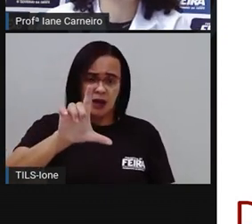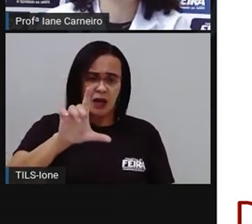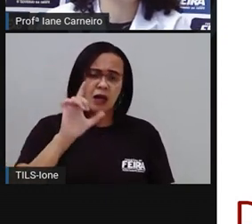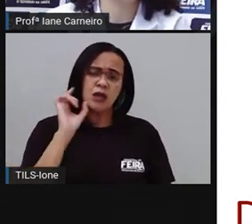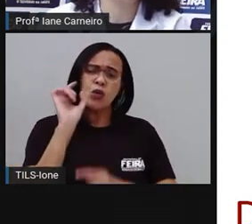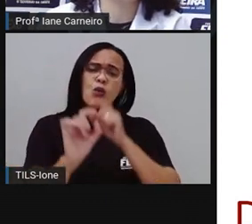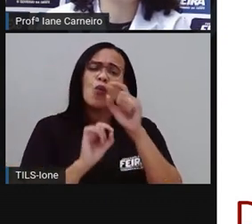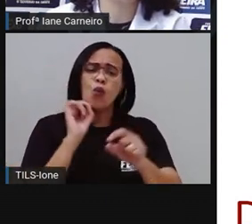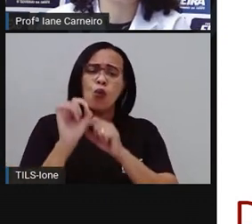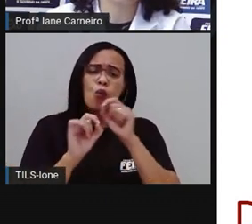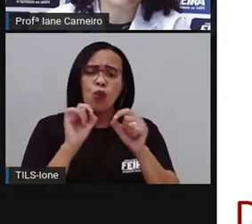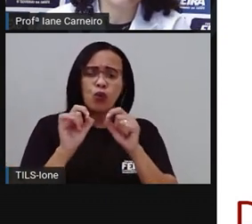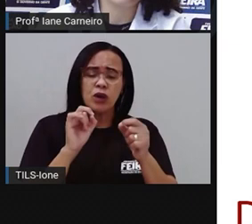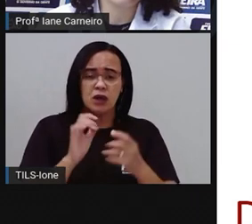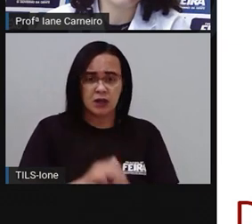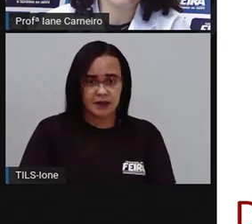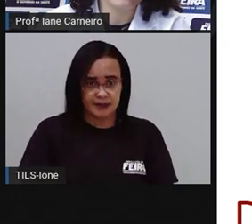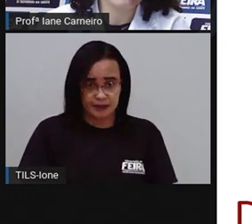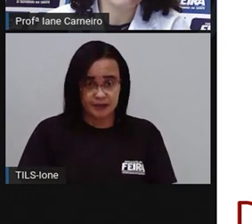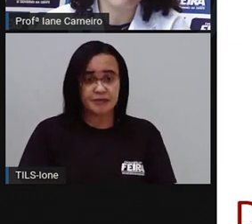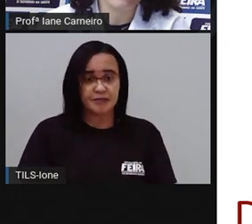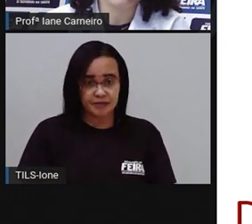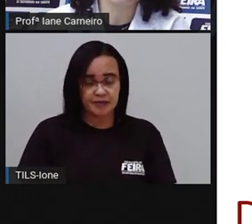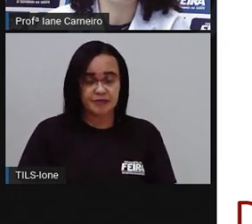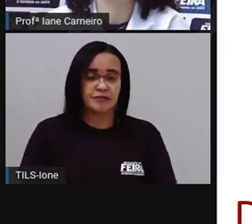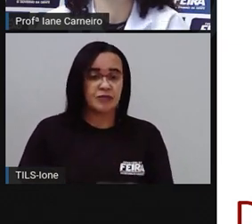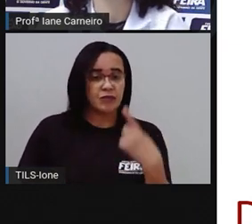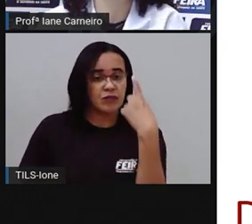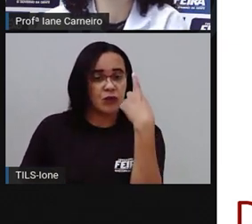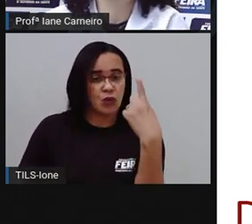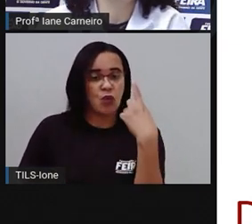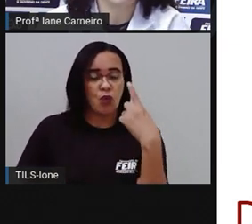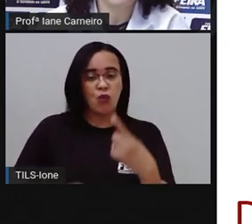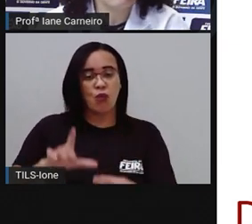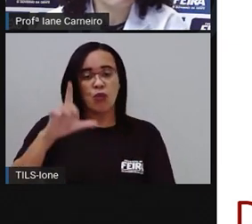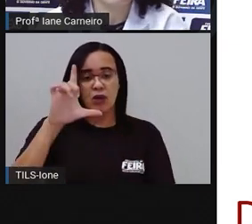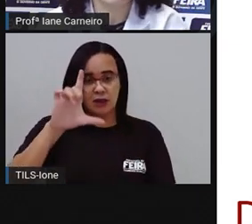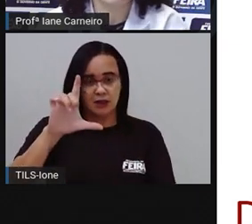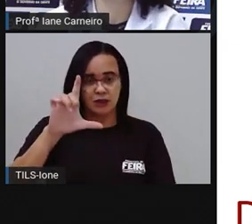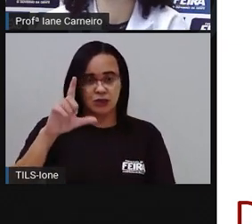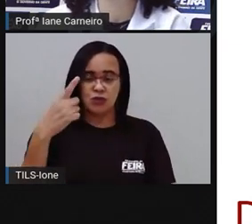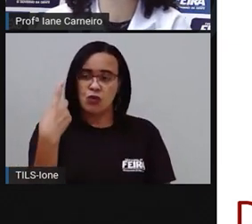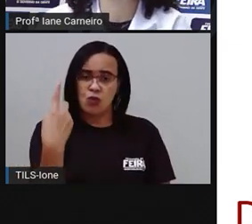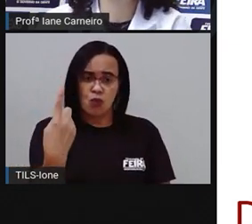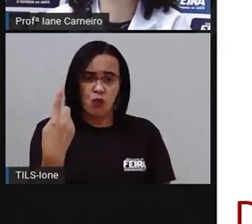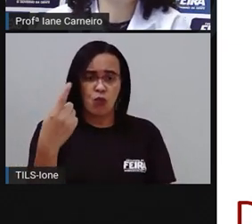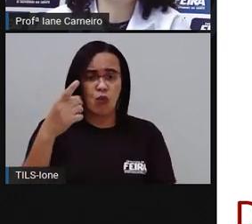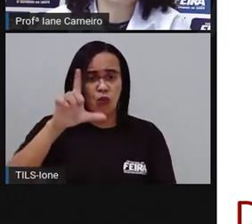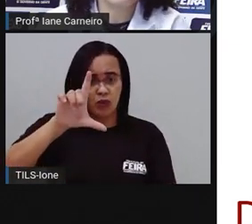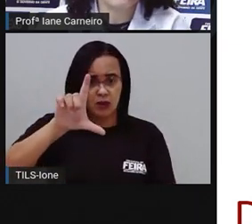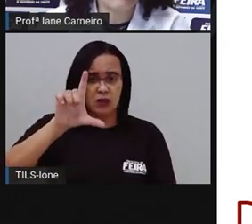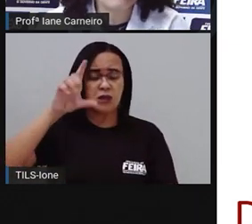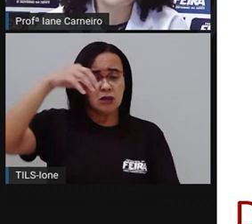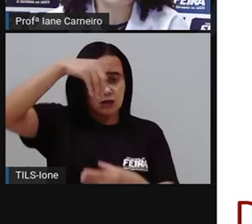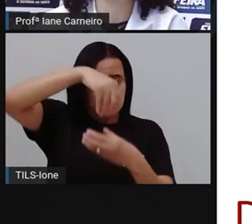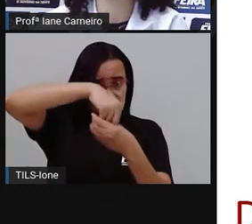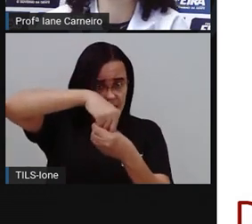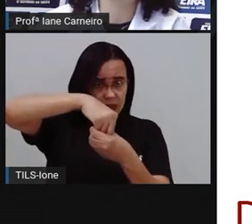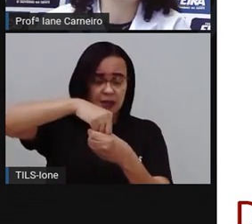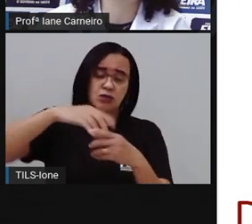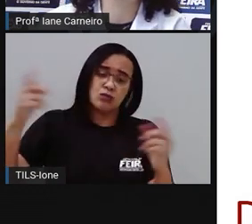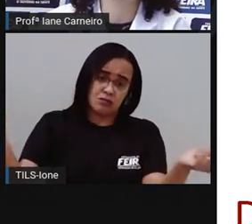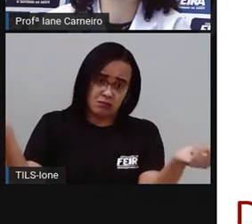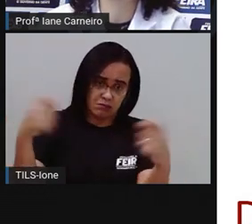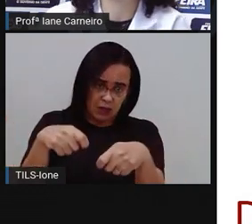embalagem aqui, por exemplo, cabe um litro e meio de desinfetante, né? Então, todos eles são líquidos e são